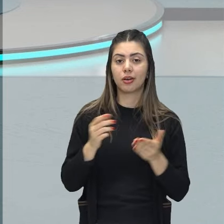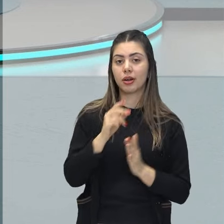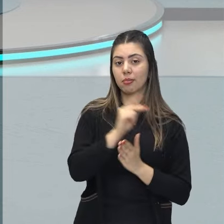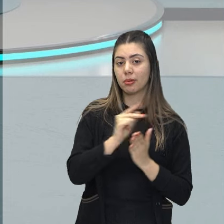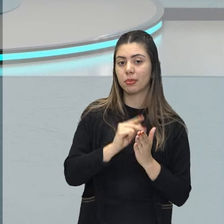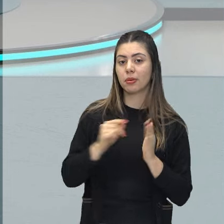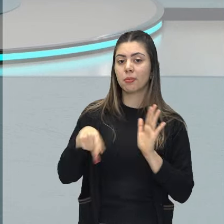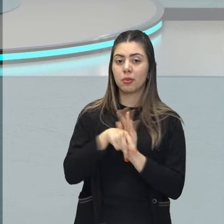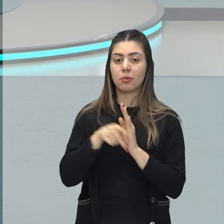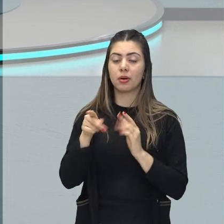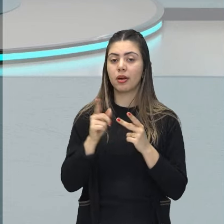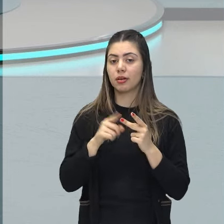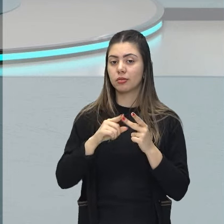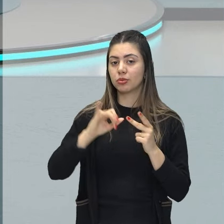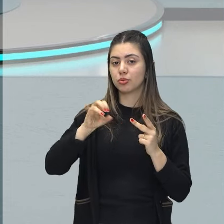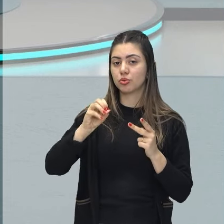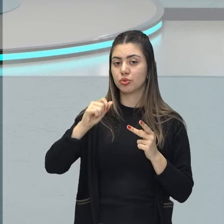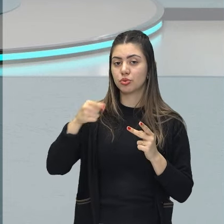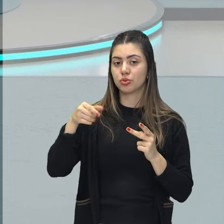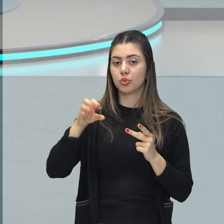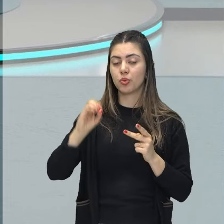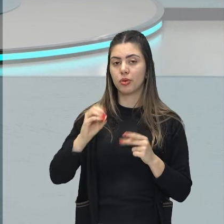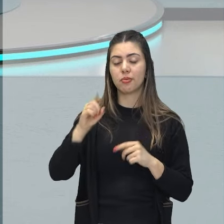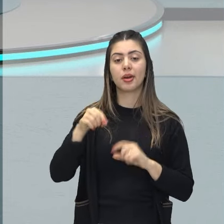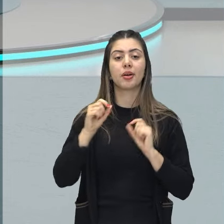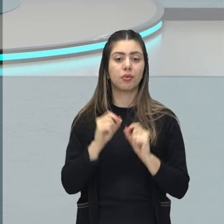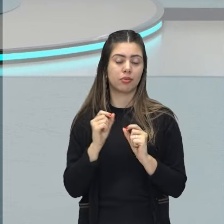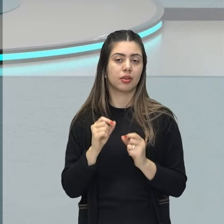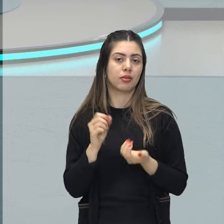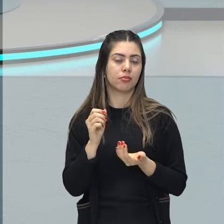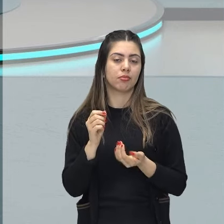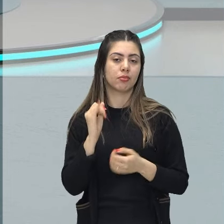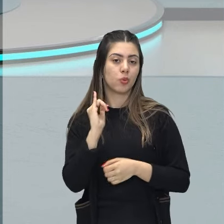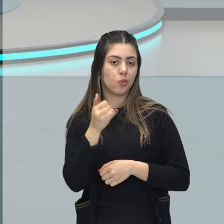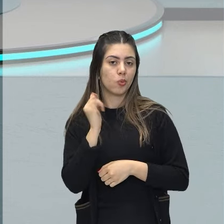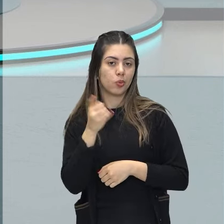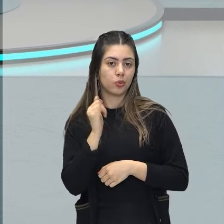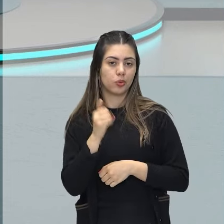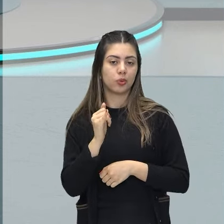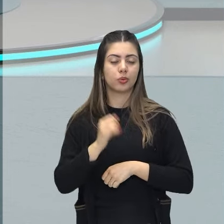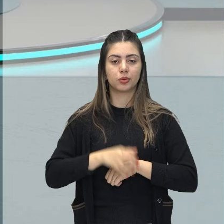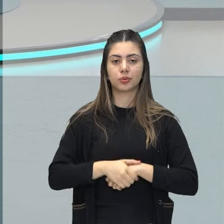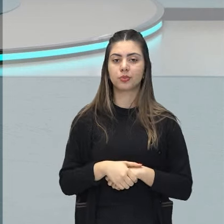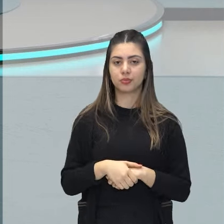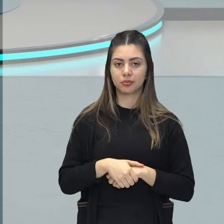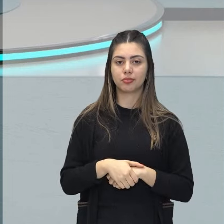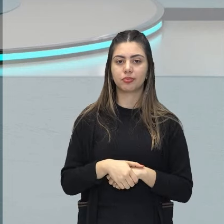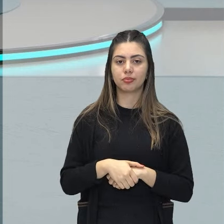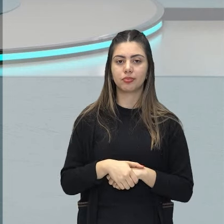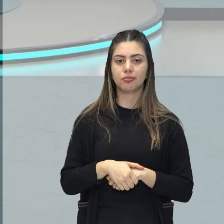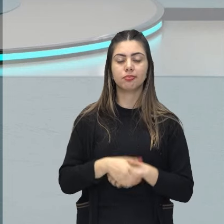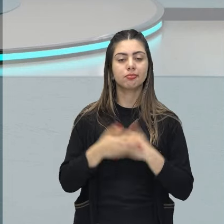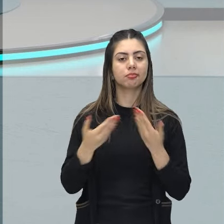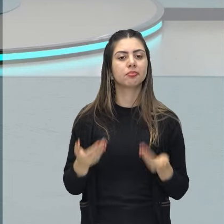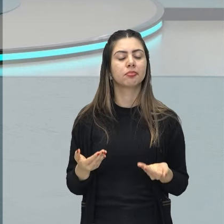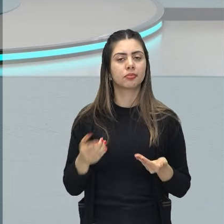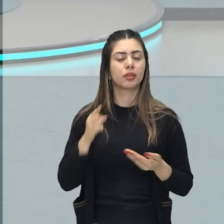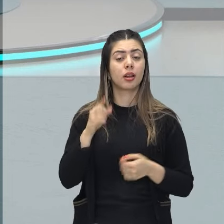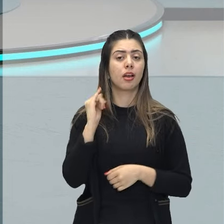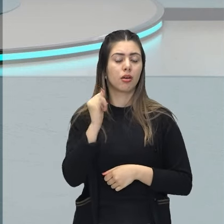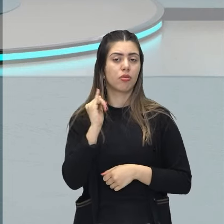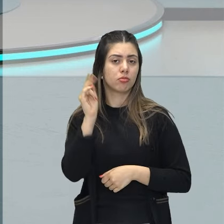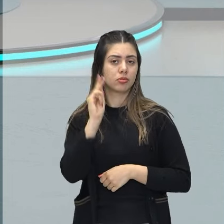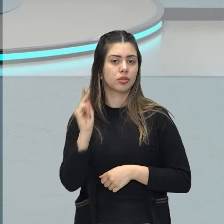João Guimarães Rosa, que é exatamente o conto A Hora e a Vez de Augusto Matraga. Essa